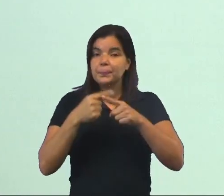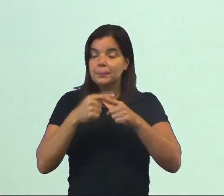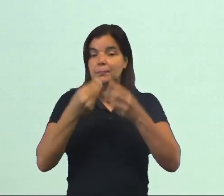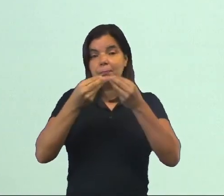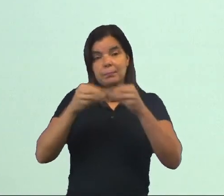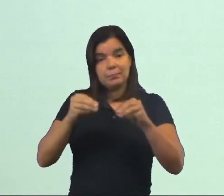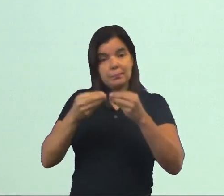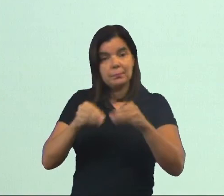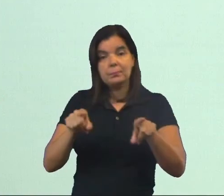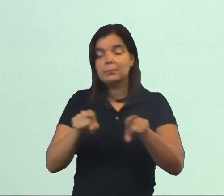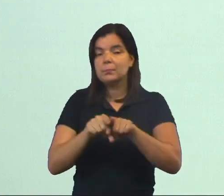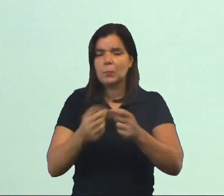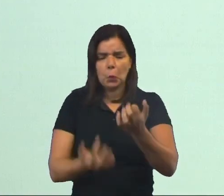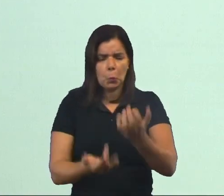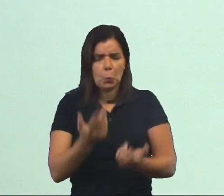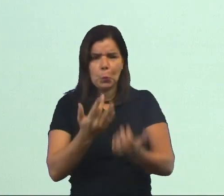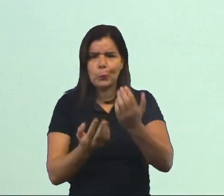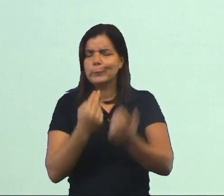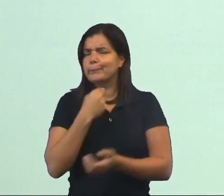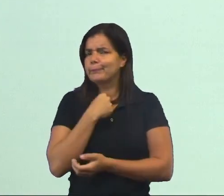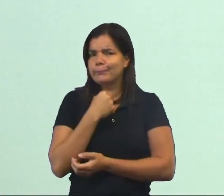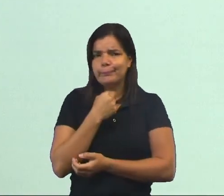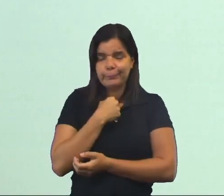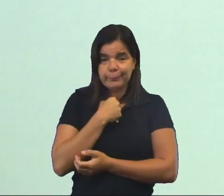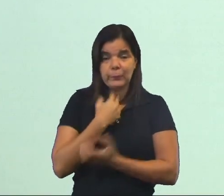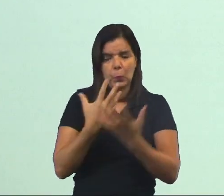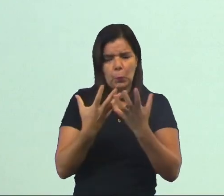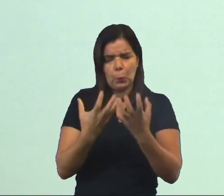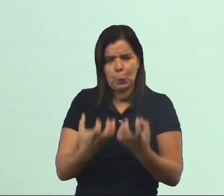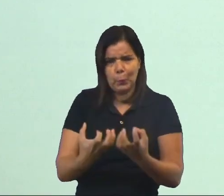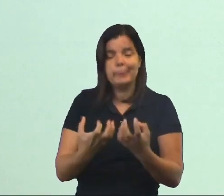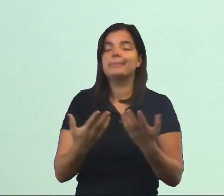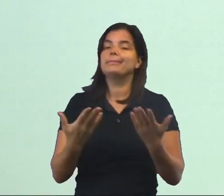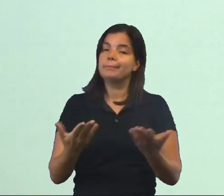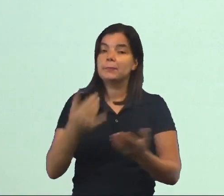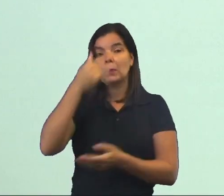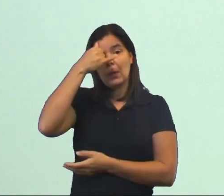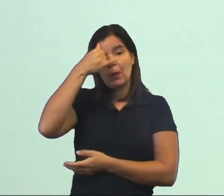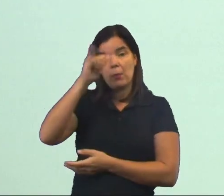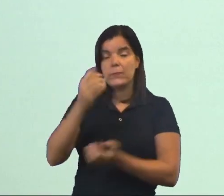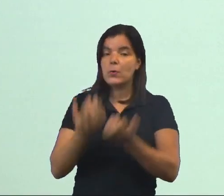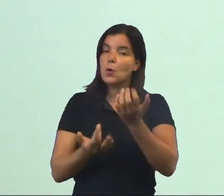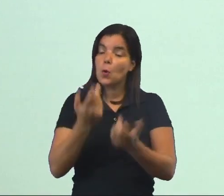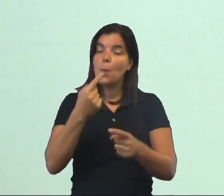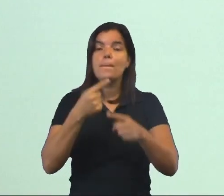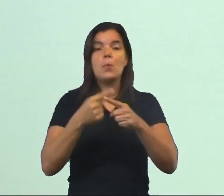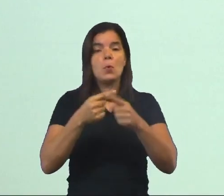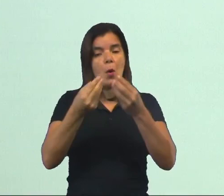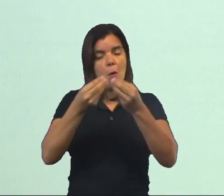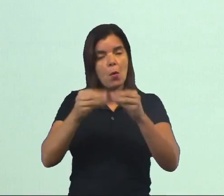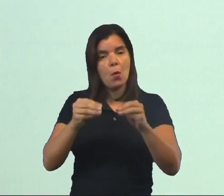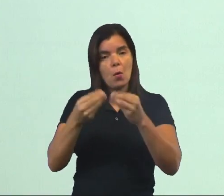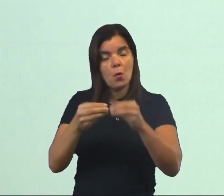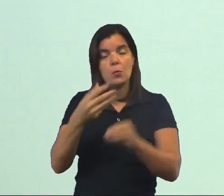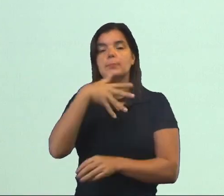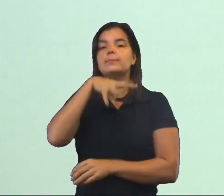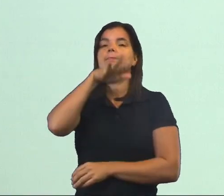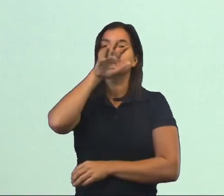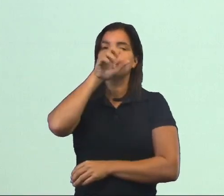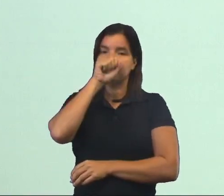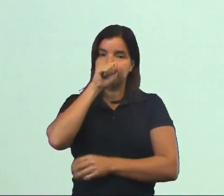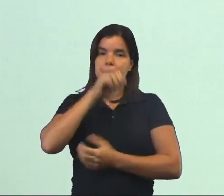prejudica. Não fazer queimadas. Estamos em tempo de muita seca. Então, evitem queimadas, porque isso prejudica a nossa